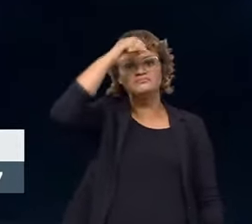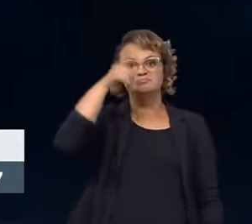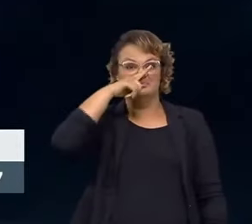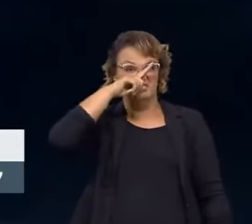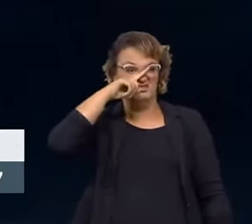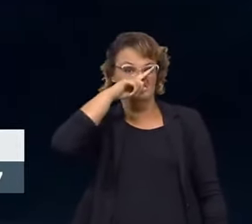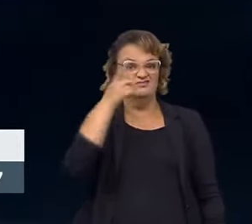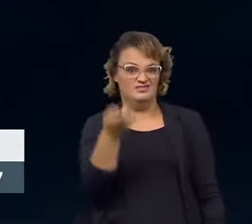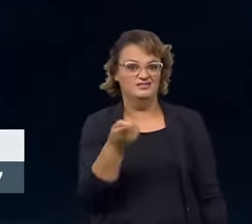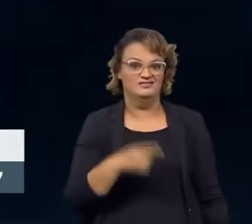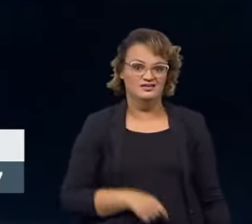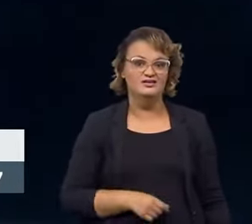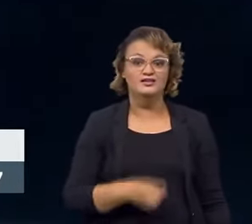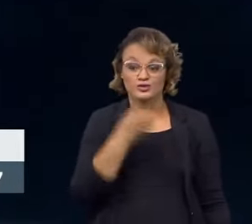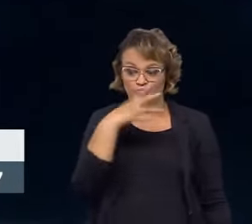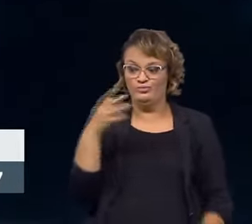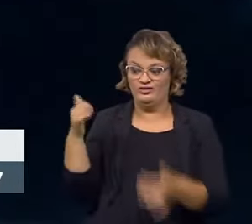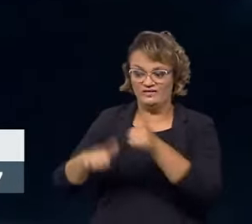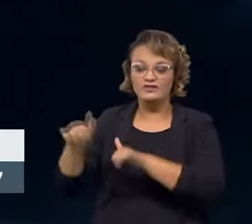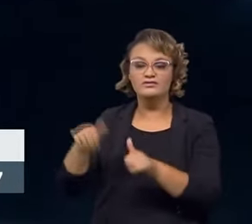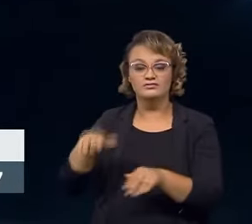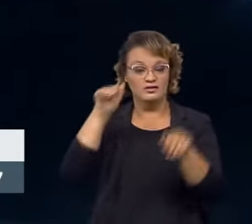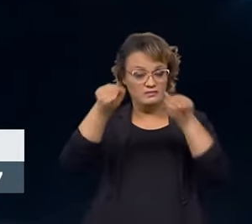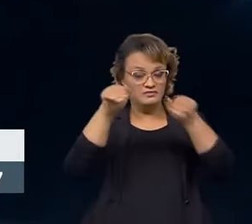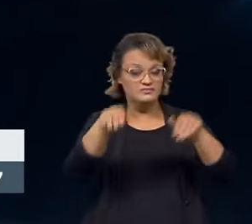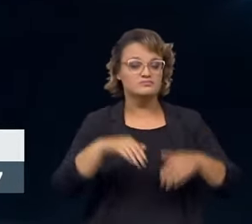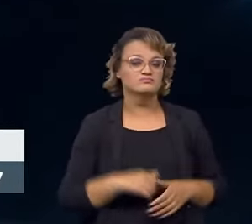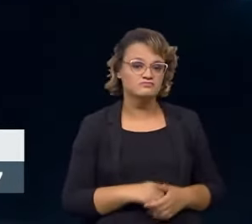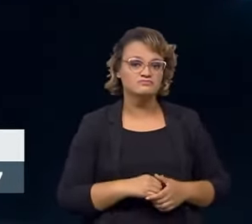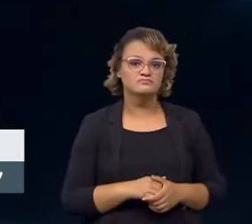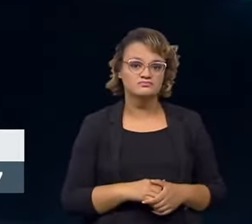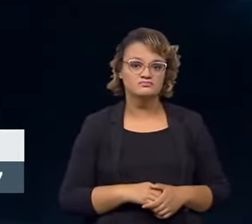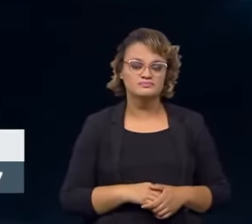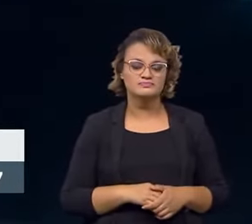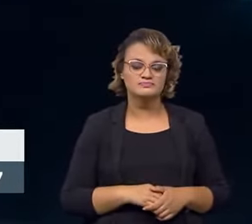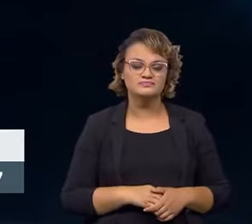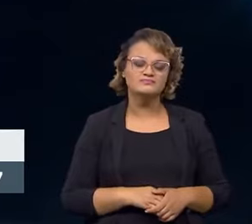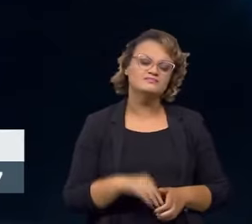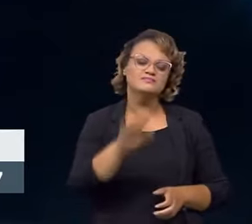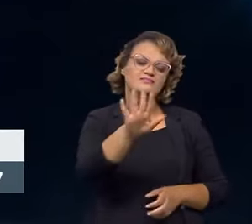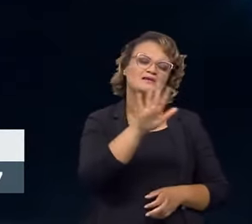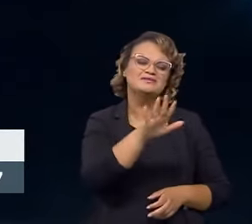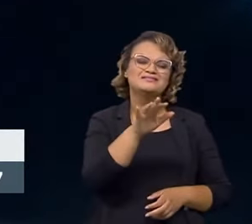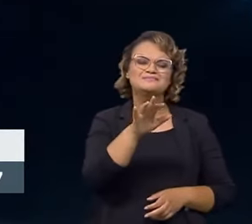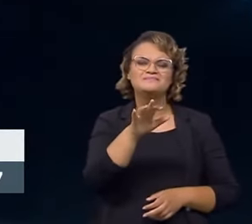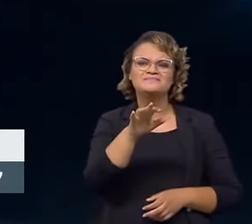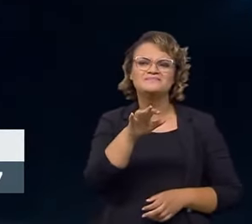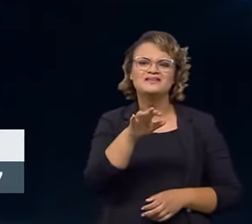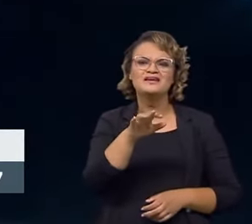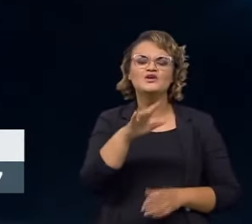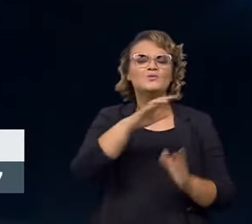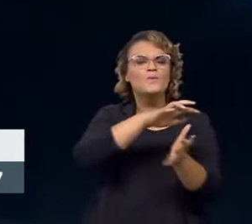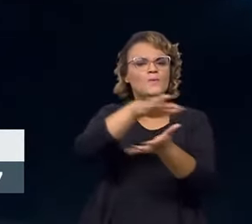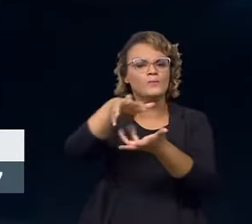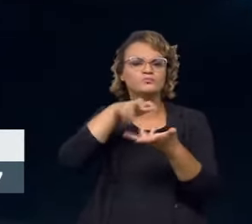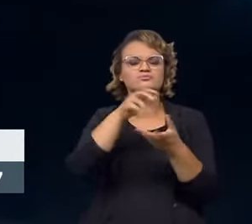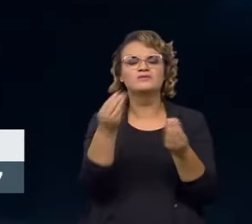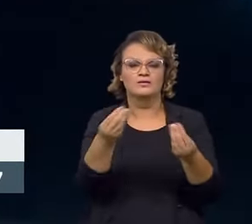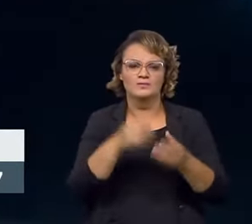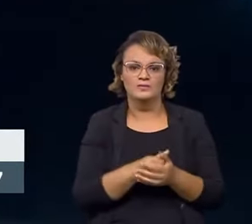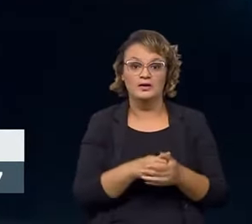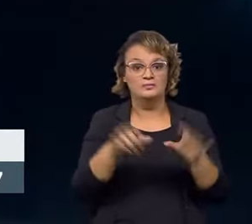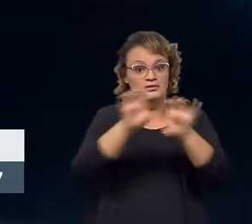risco terrível isso. E que bom, mas eu acho esse alerta muito importante, para que a gente use isso. Eu só queria entender como é a gente está no mundo, porque é uma